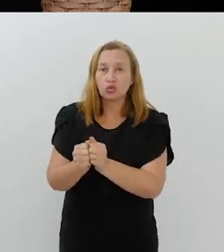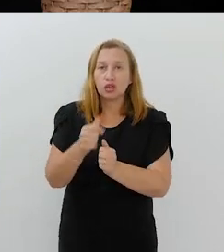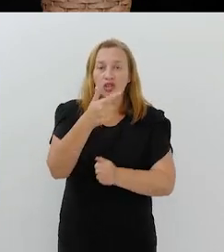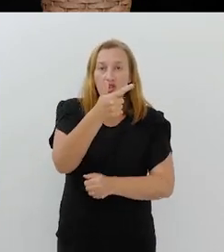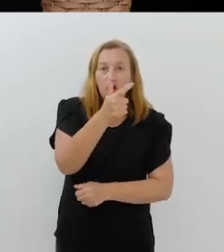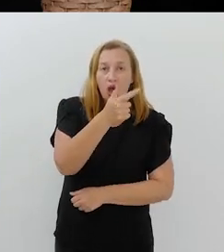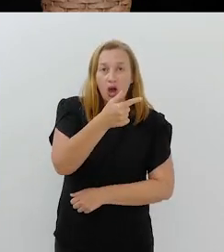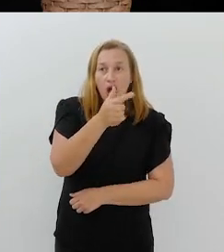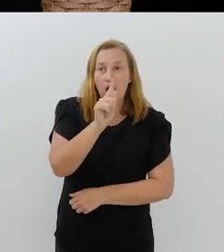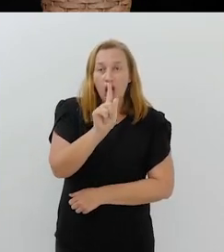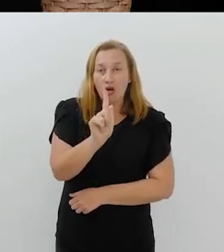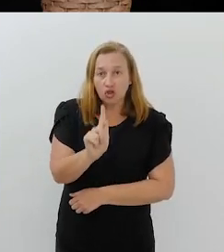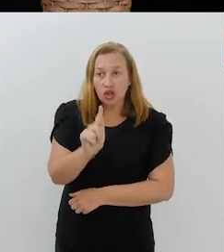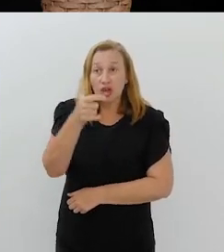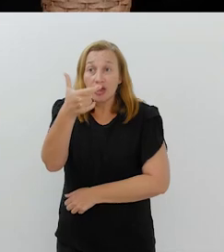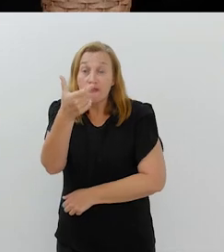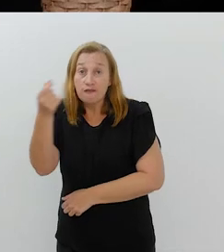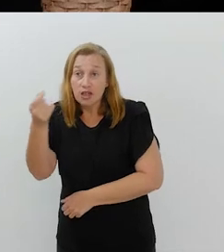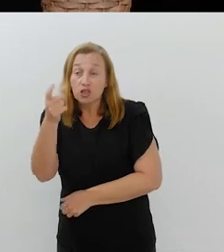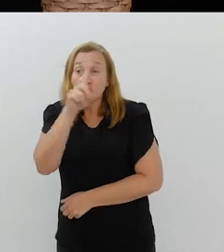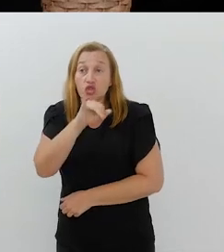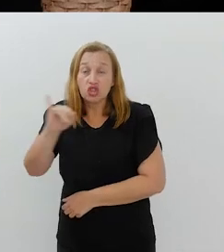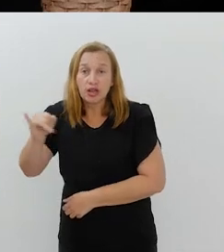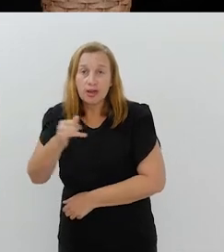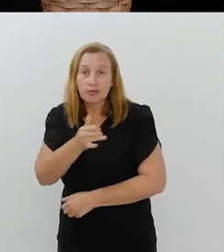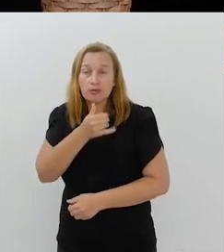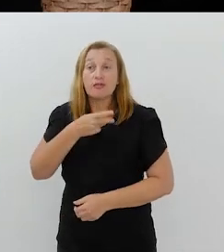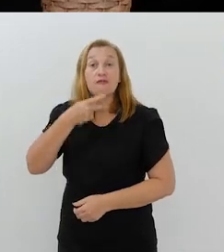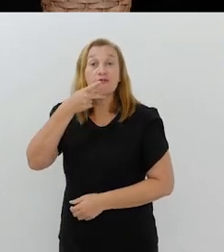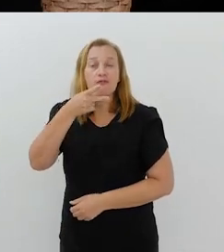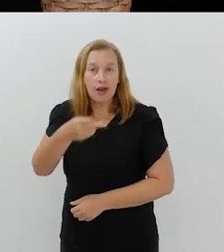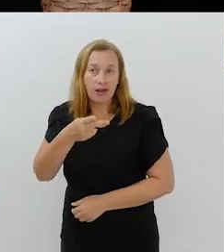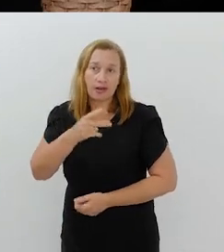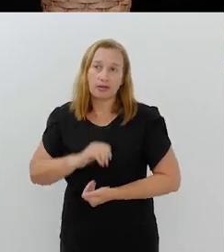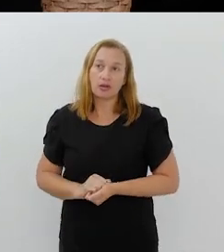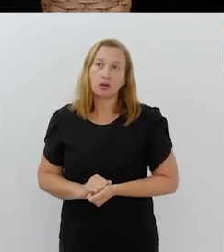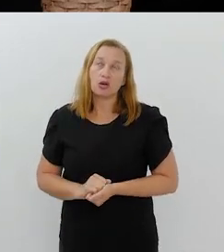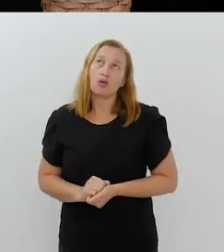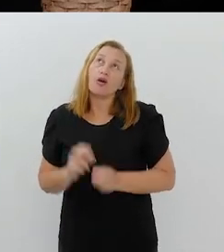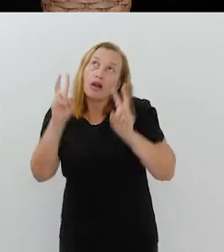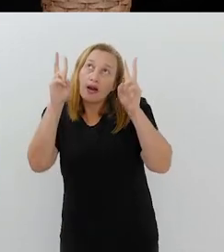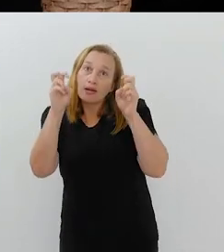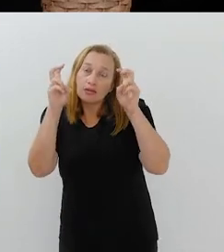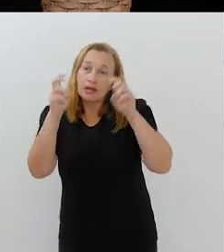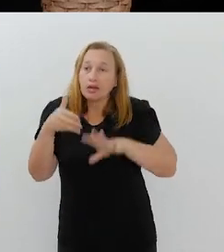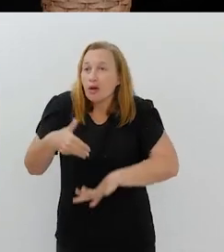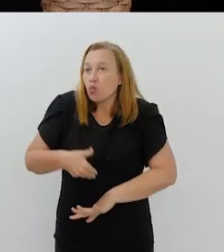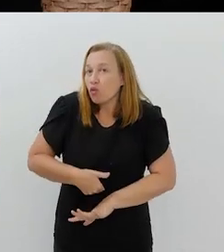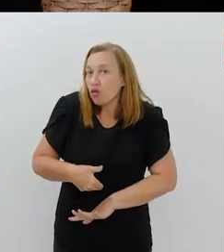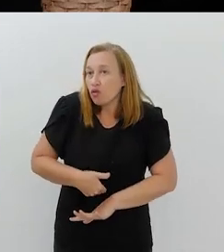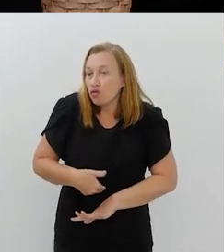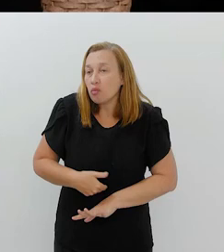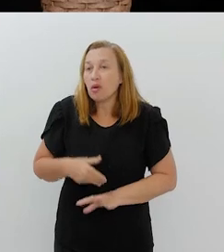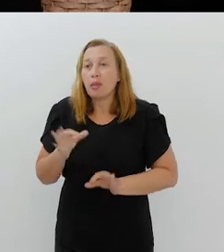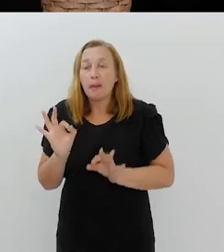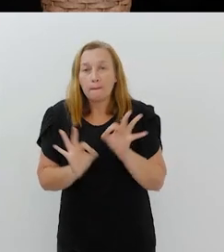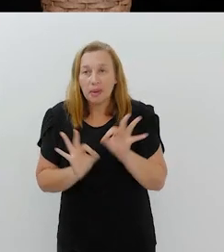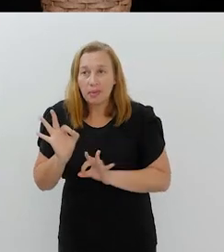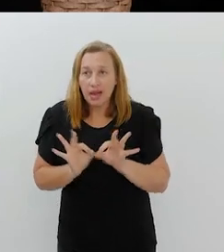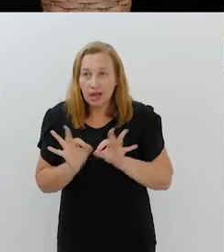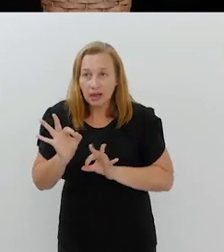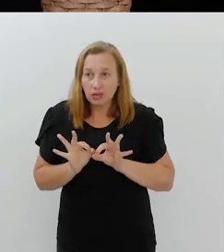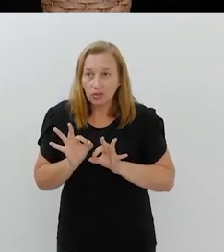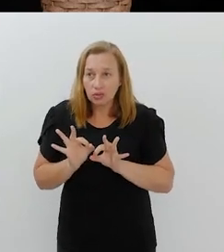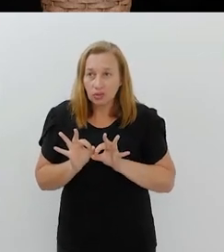junto ao G20, o direito de fala no que diz respeito à fome e estamos preparando